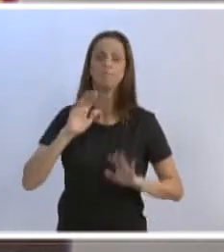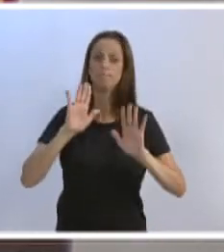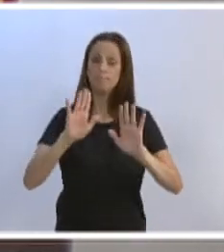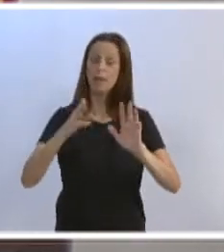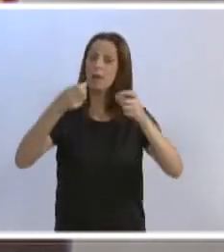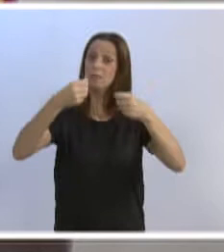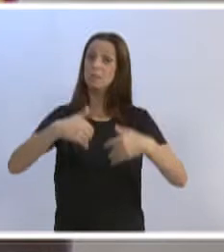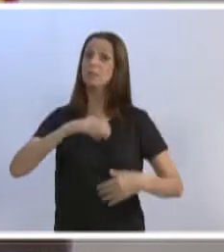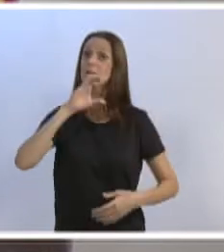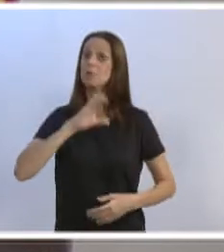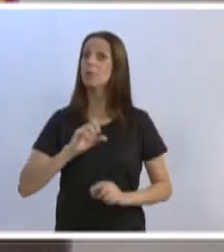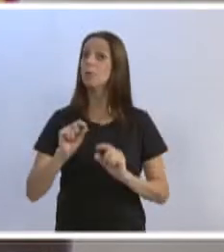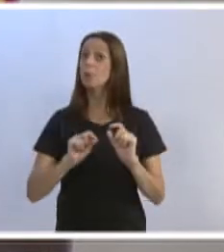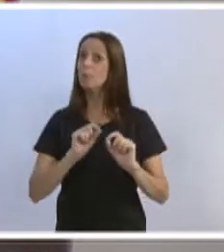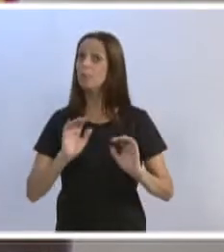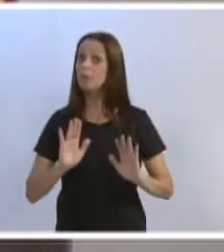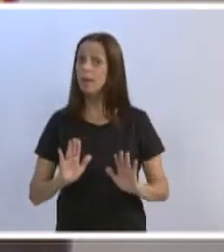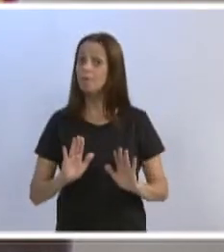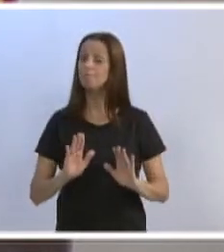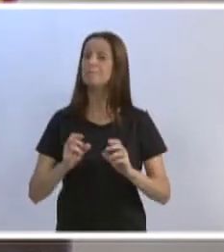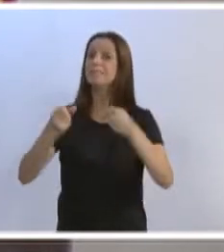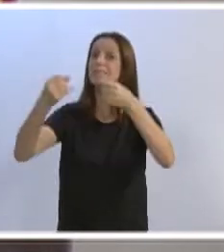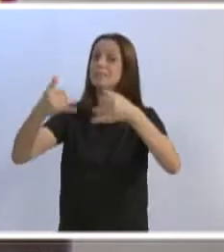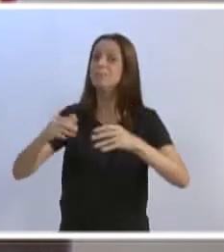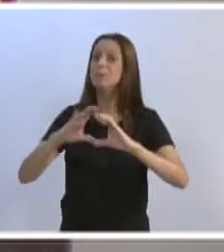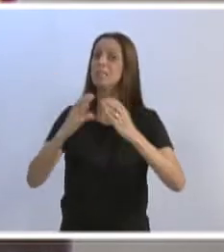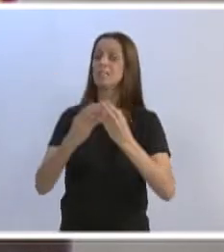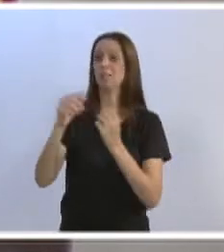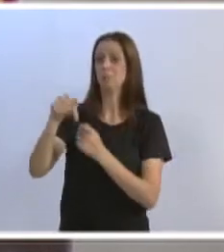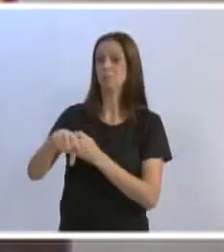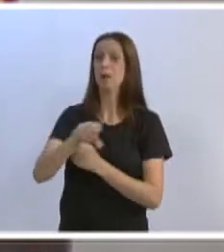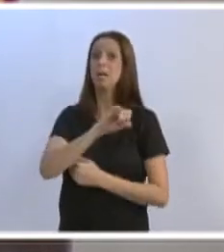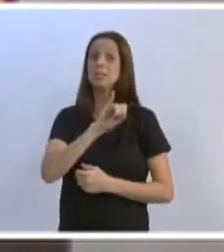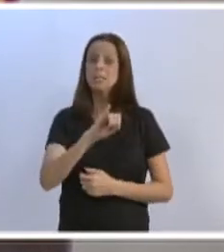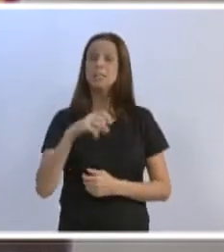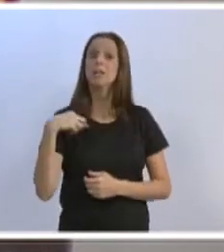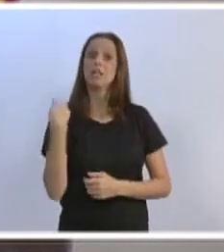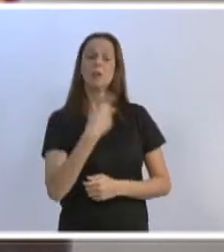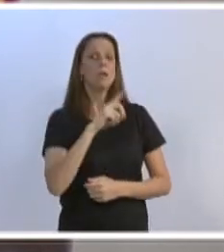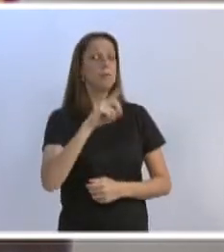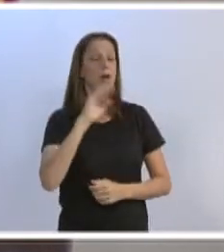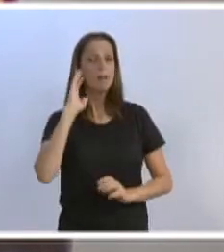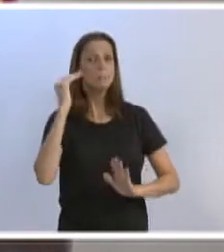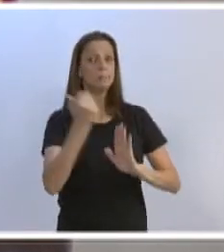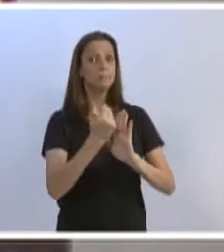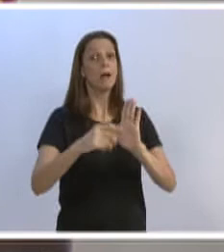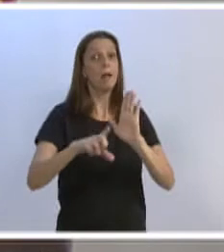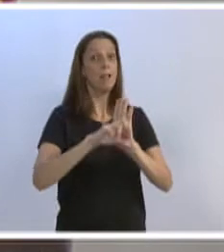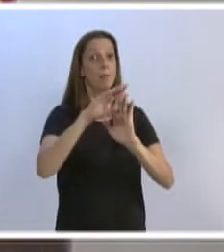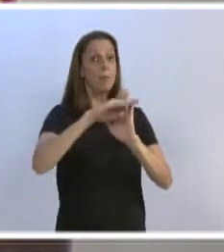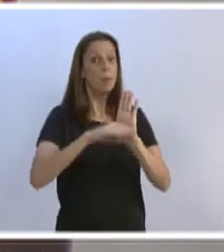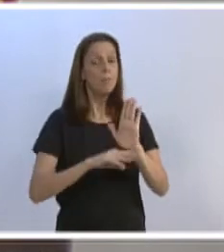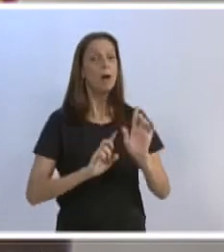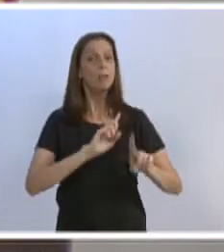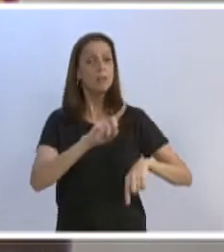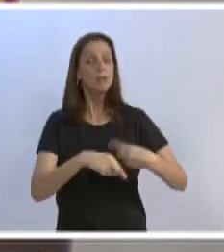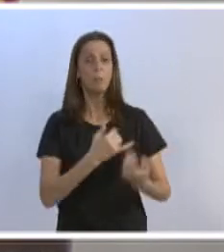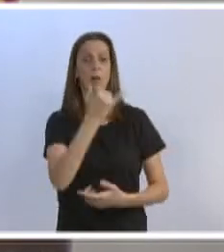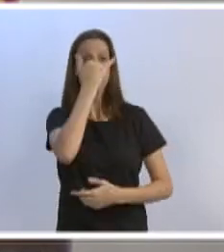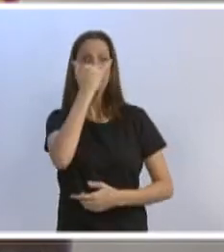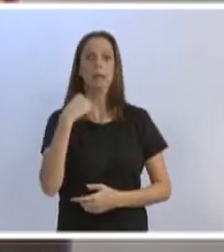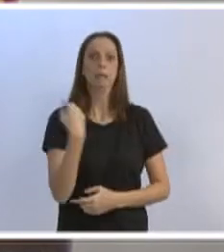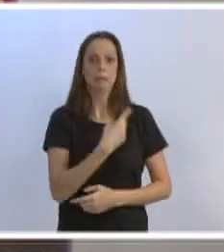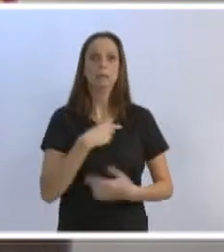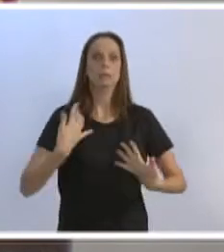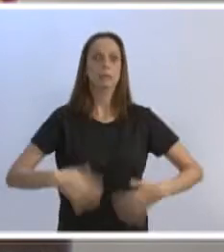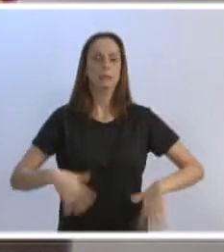cidadão, vereador Beck, é importante dizer para a nossa comunidade, que se nós não fizermos o que está dentro da legalidade, nós sofreremos penalidade. Eu